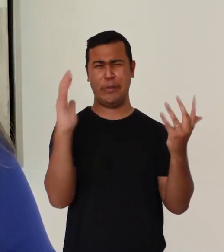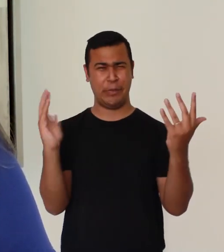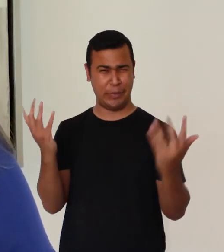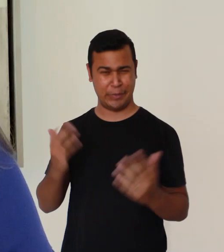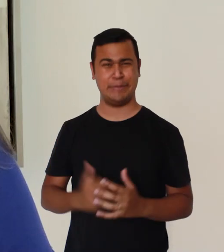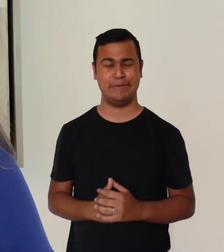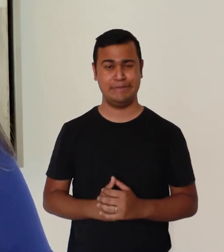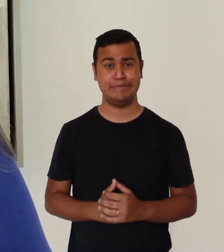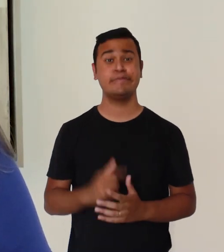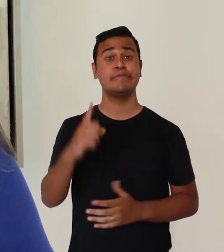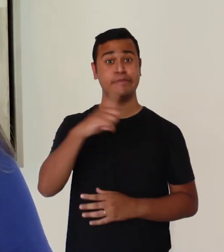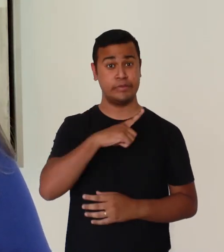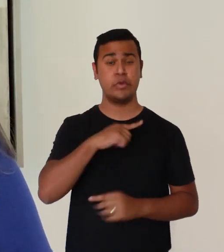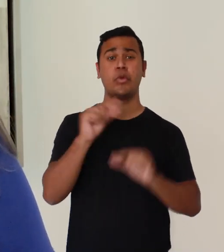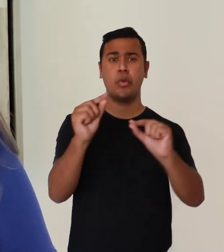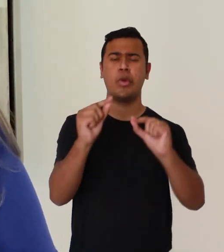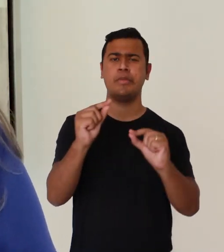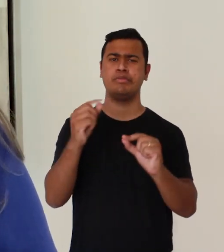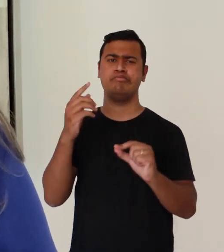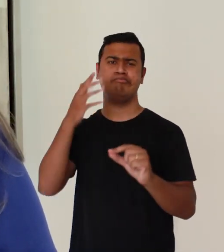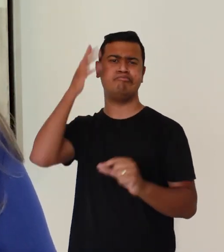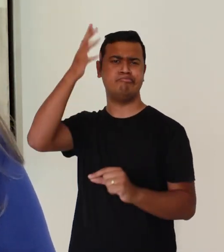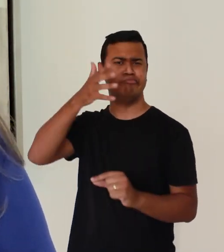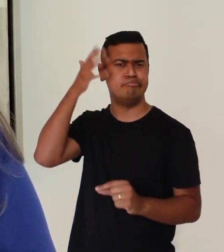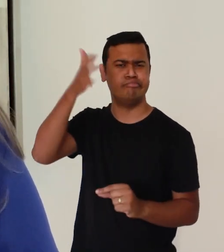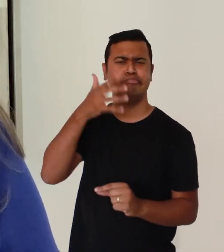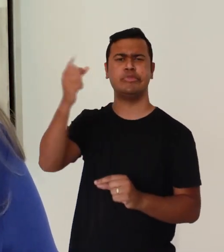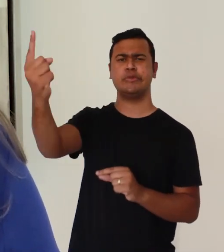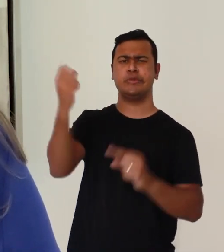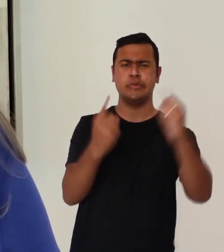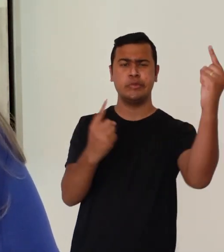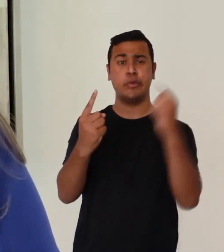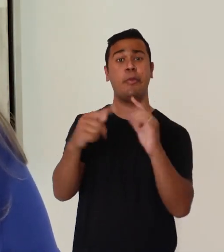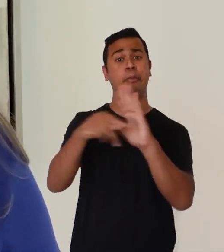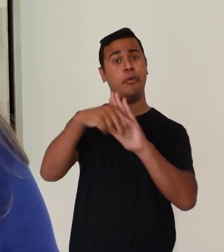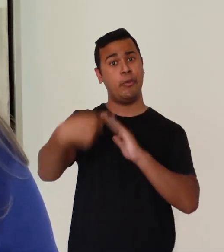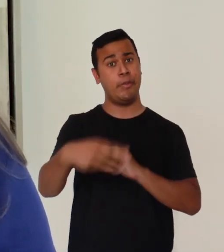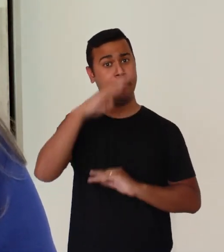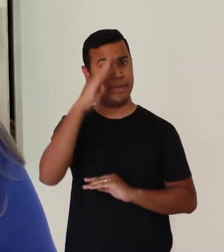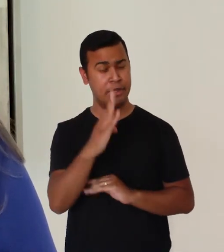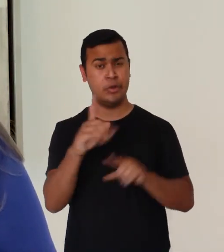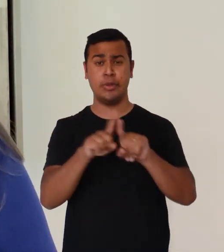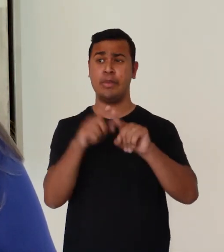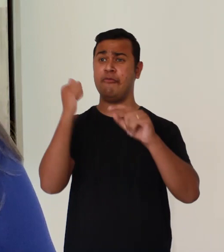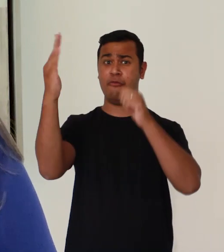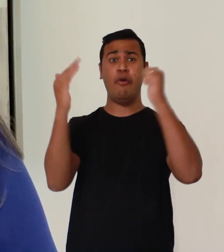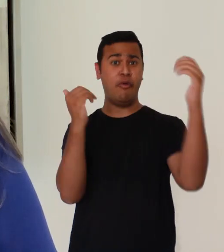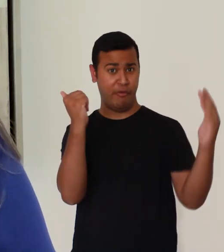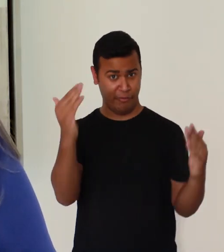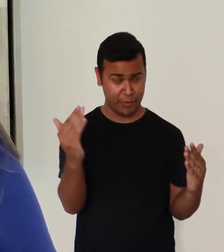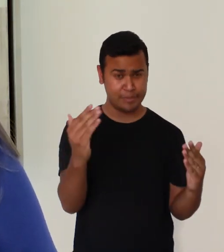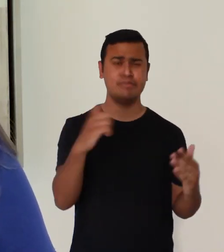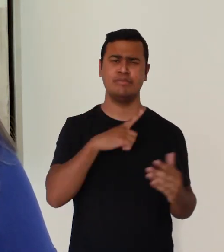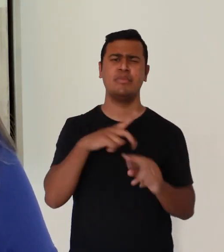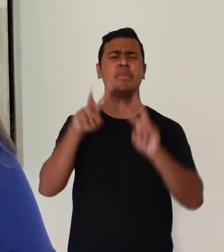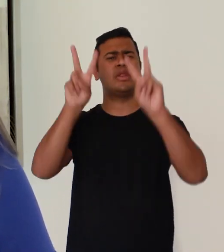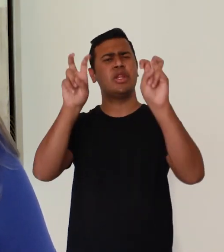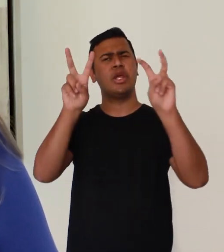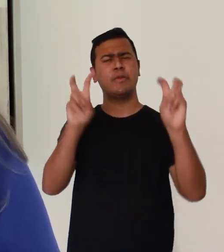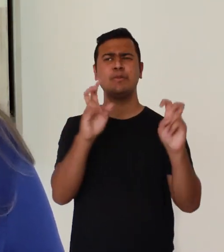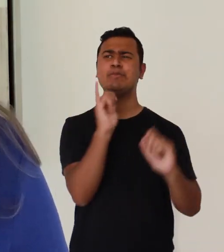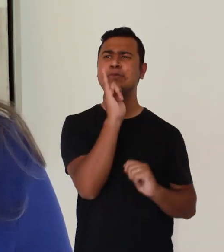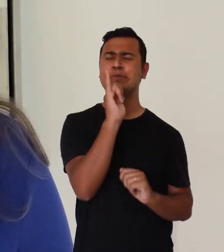Para isso, contaremos com palestrantes nacionais e internacionais, que trarão